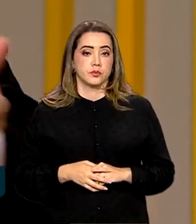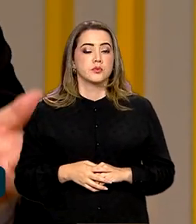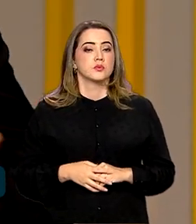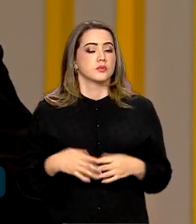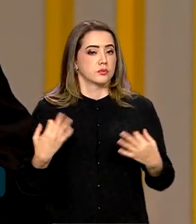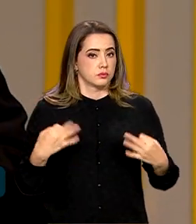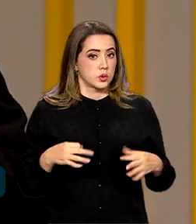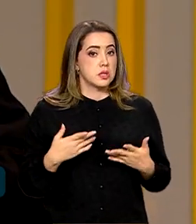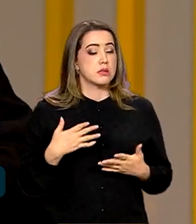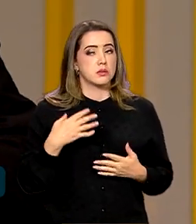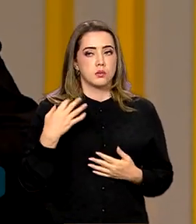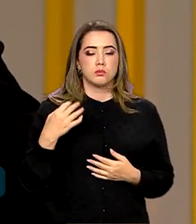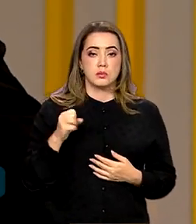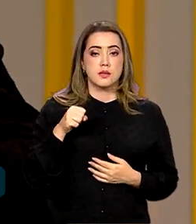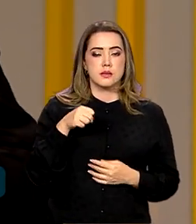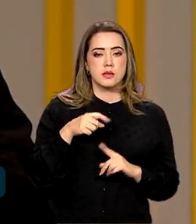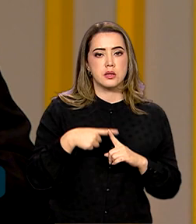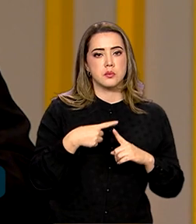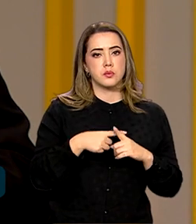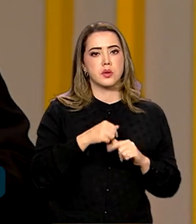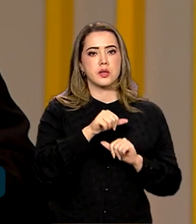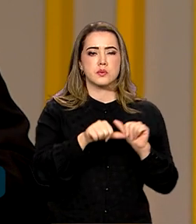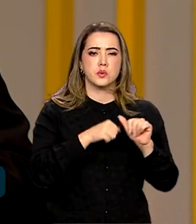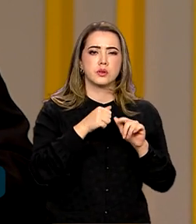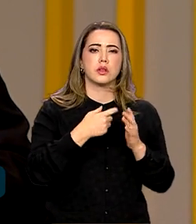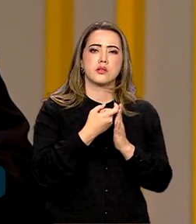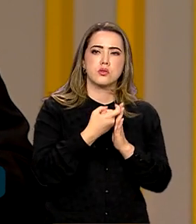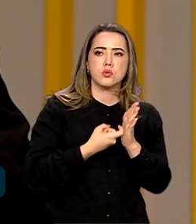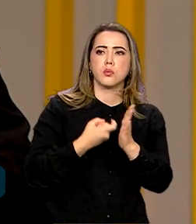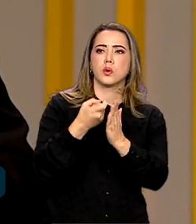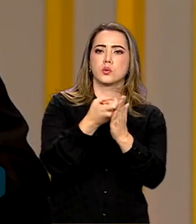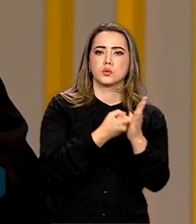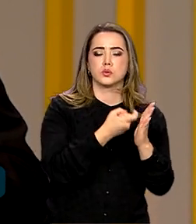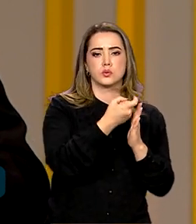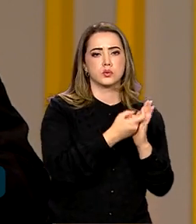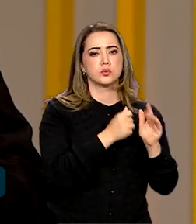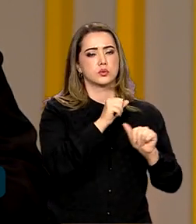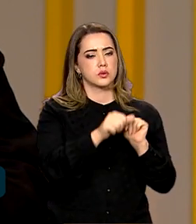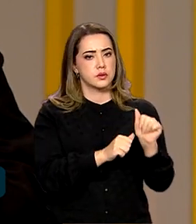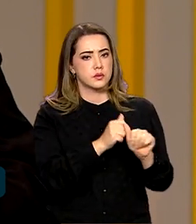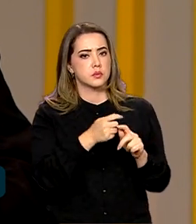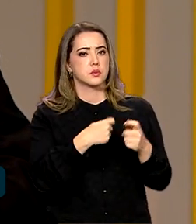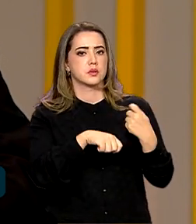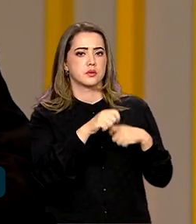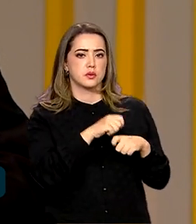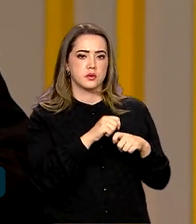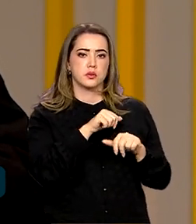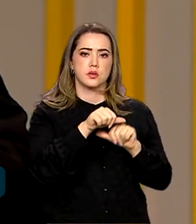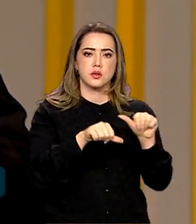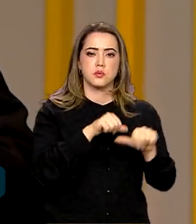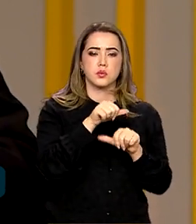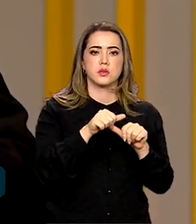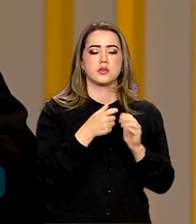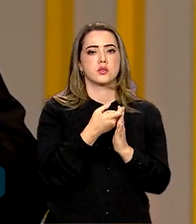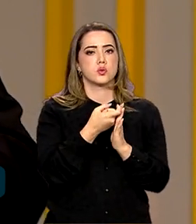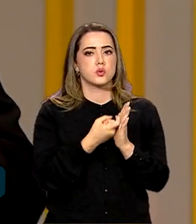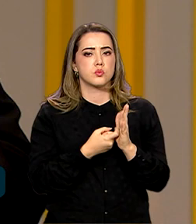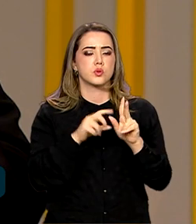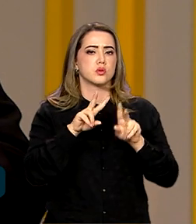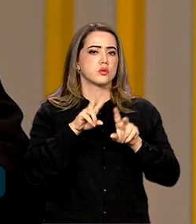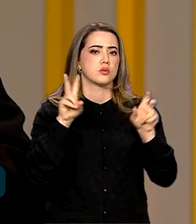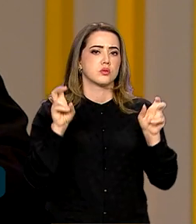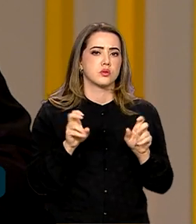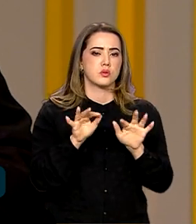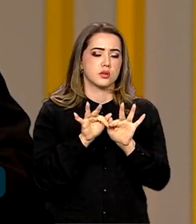chamado arcabouço fiscal, os ajustes que estão sendo feitos na economia, e a reforma tributária, no sentido de